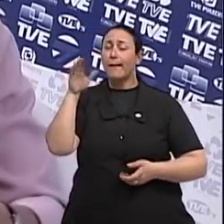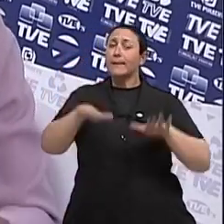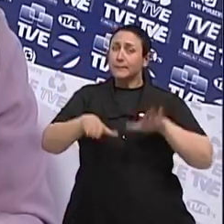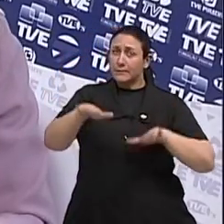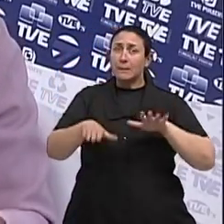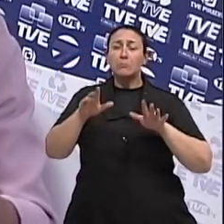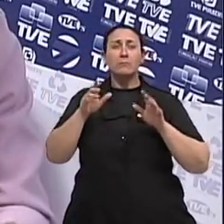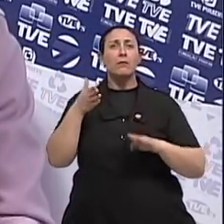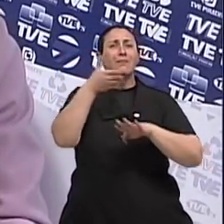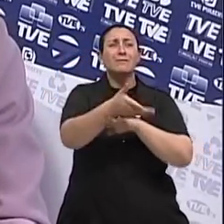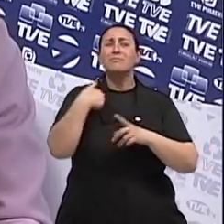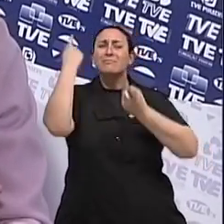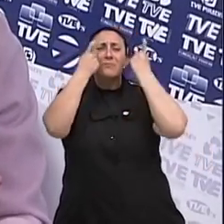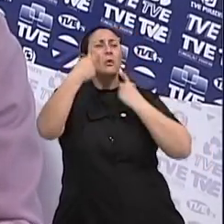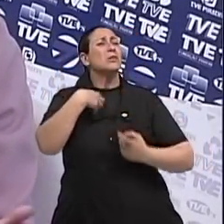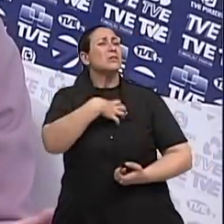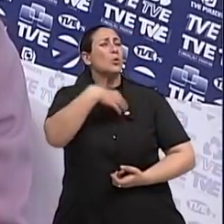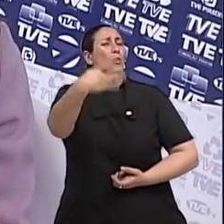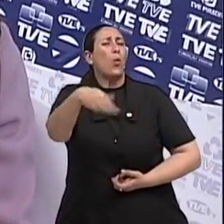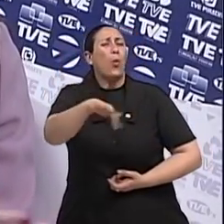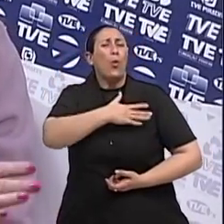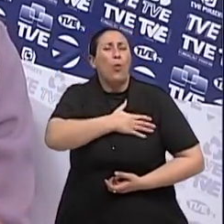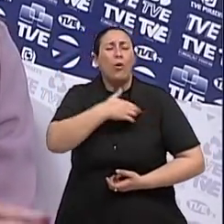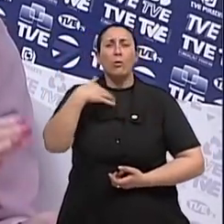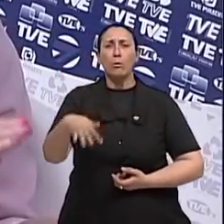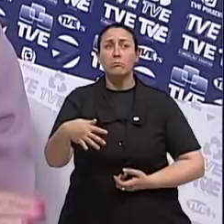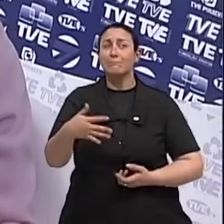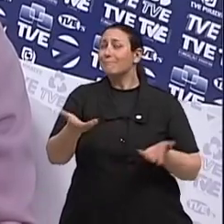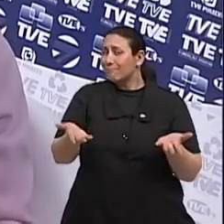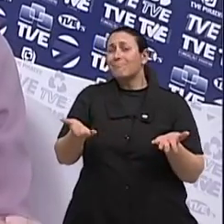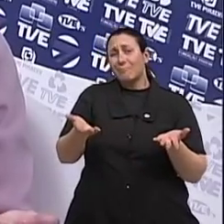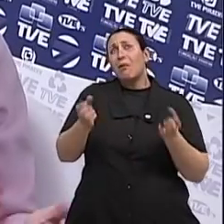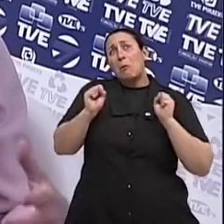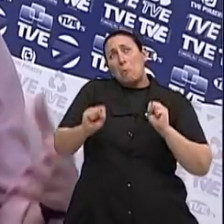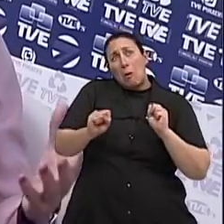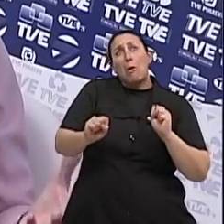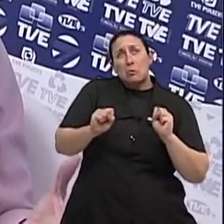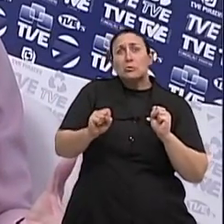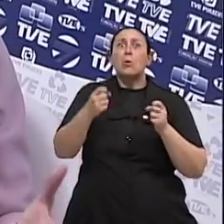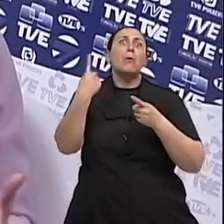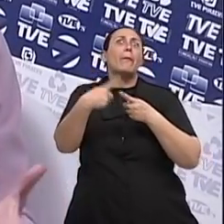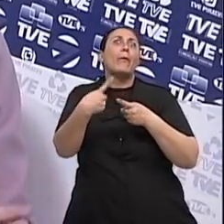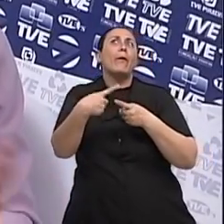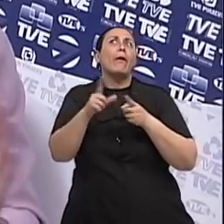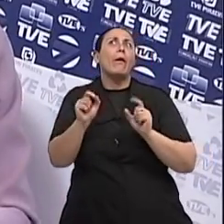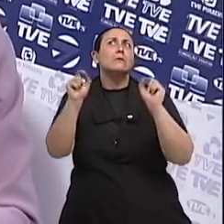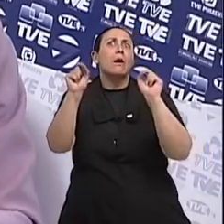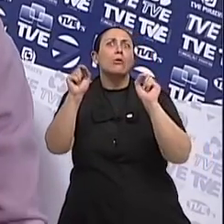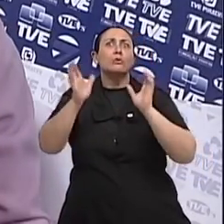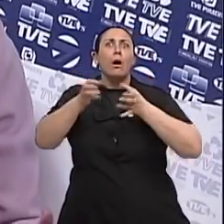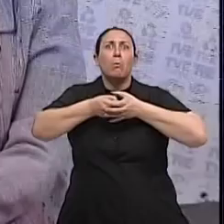vem com uma preocupação porque ela tem dor. A dor pode até estar relacionado porque ele está muito grande, mas